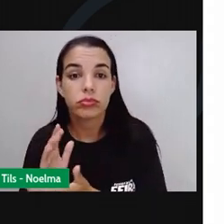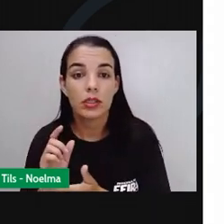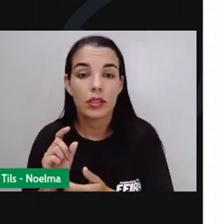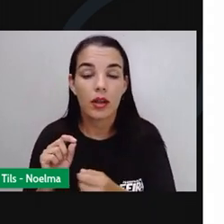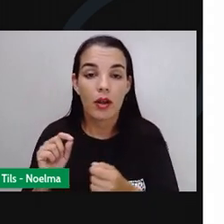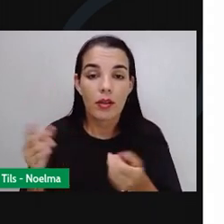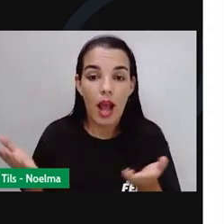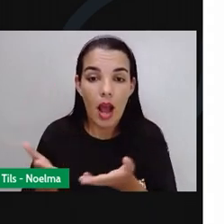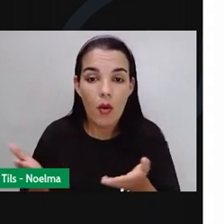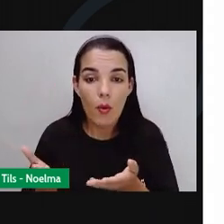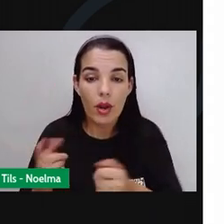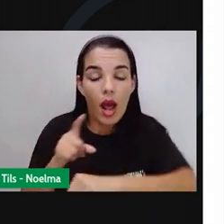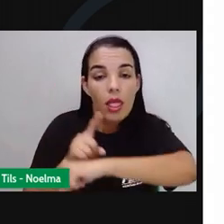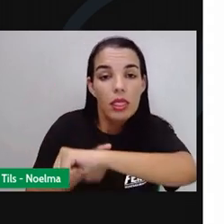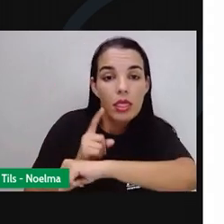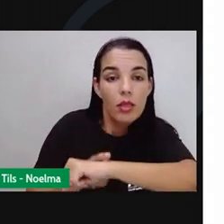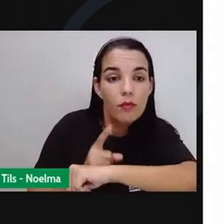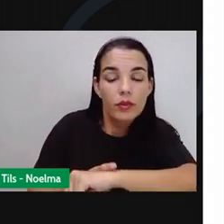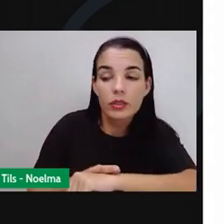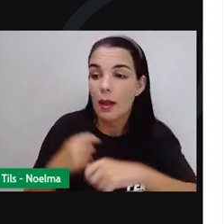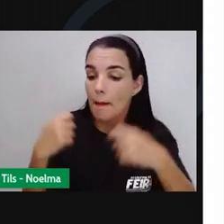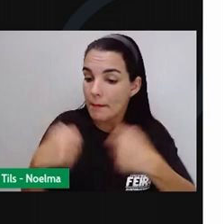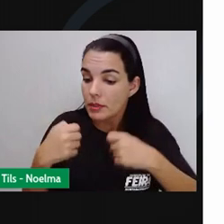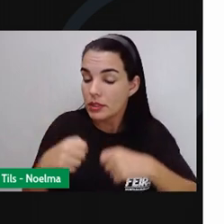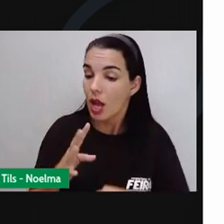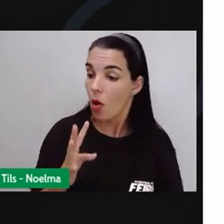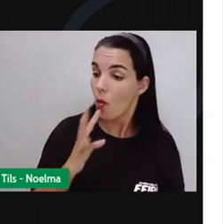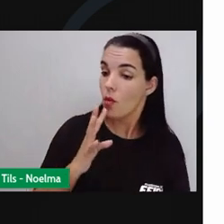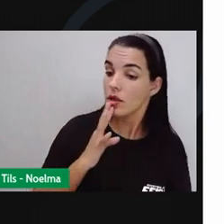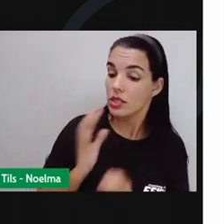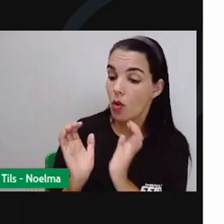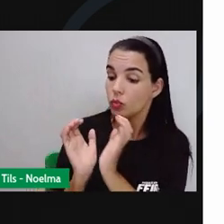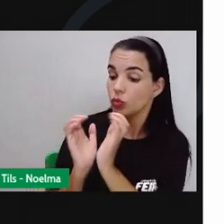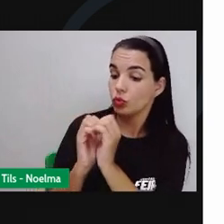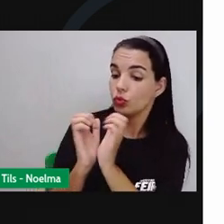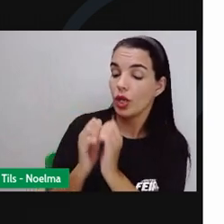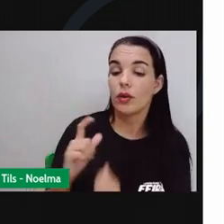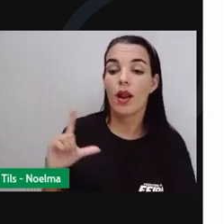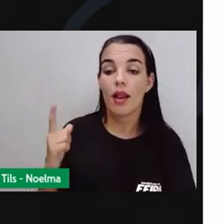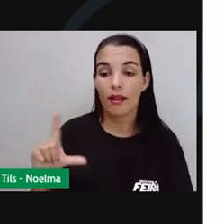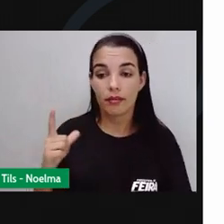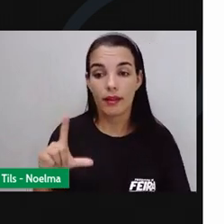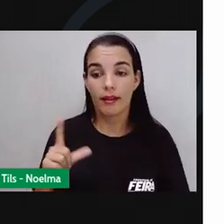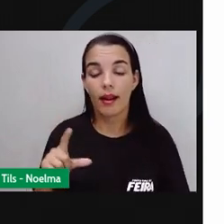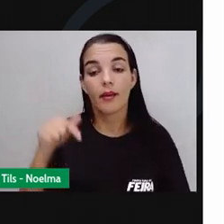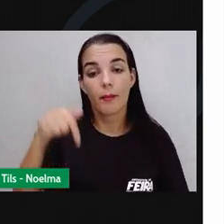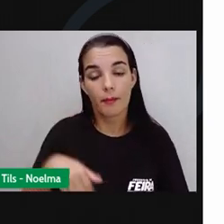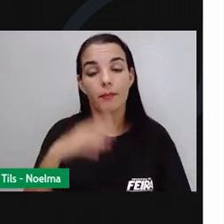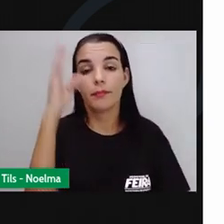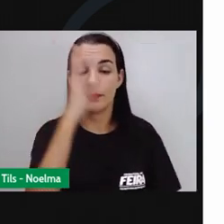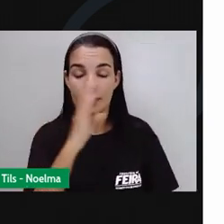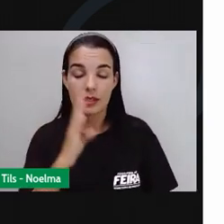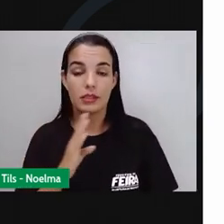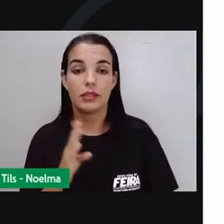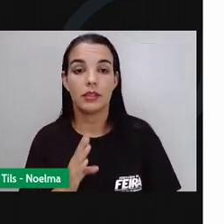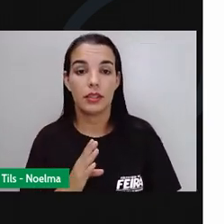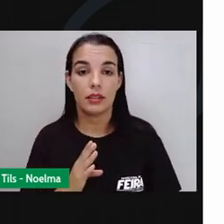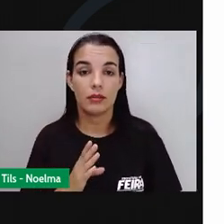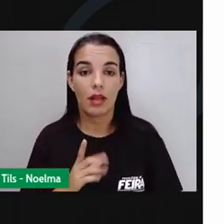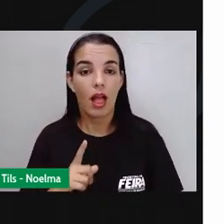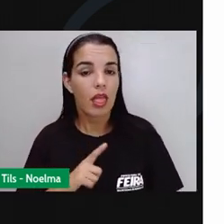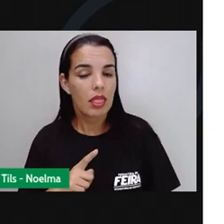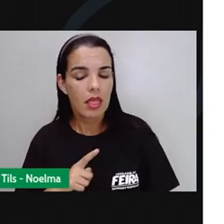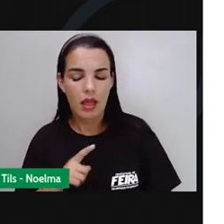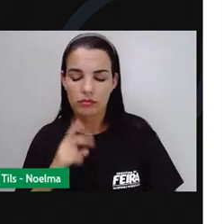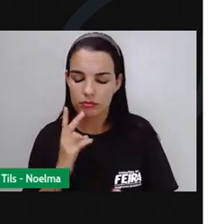fase de querer ser reconhecidos como gênero literário brasileiro e ver as obras